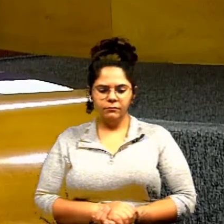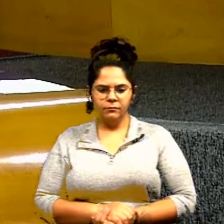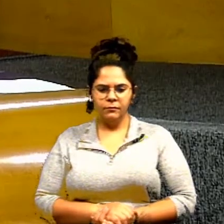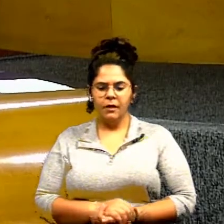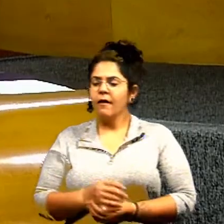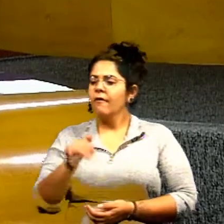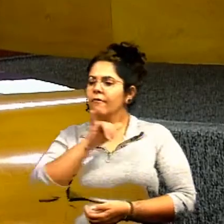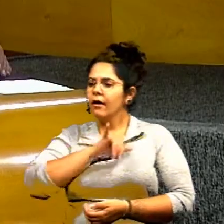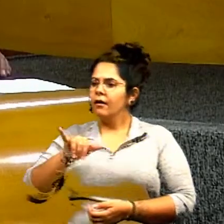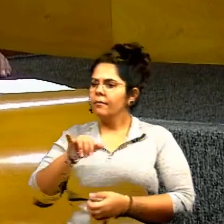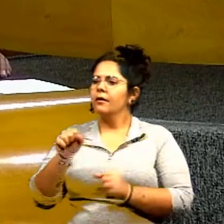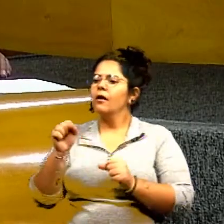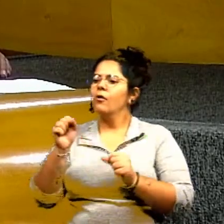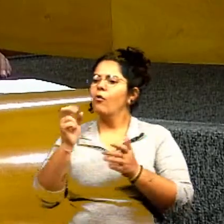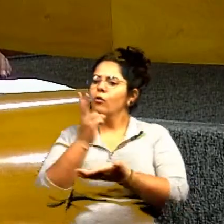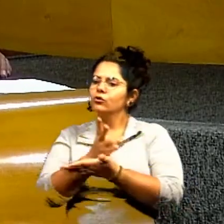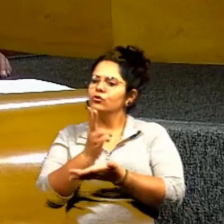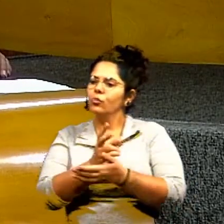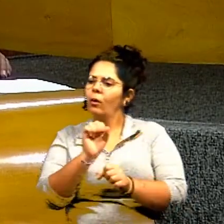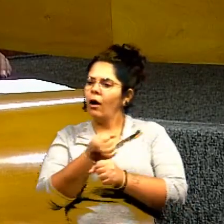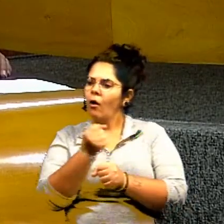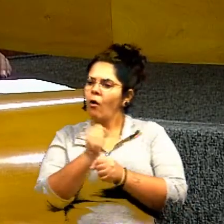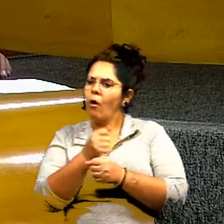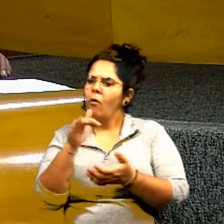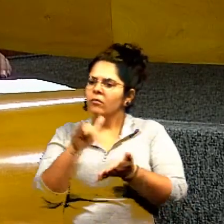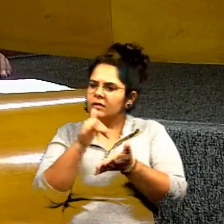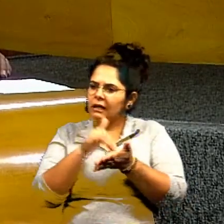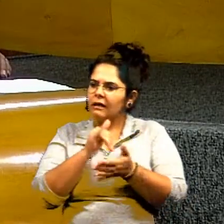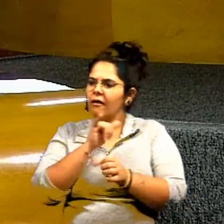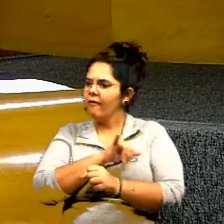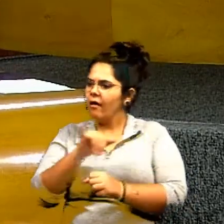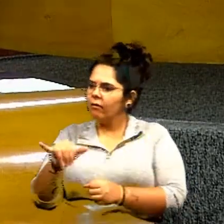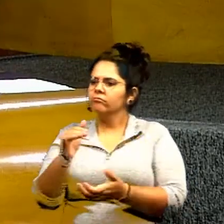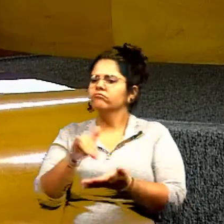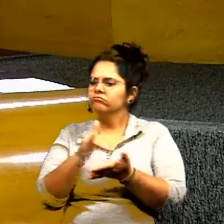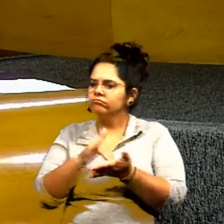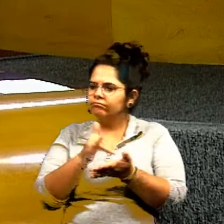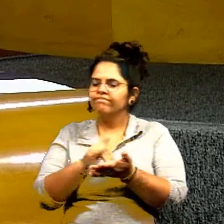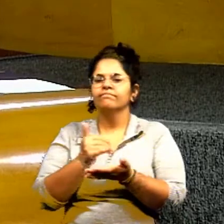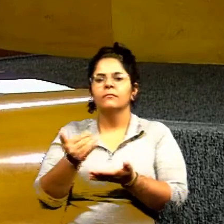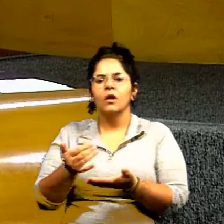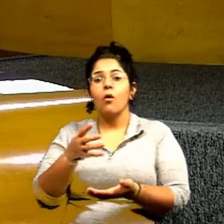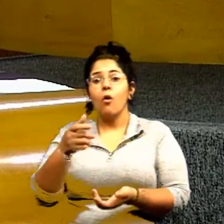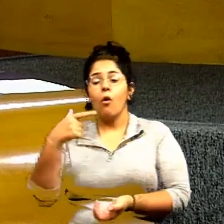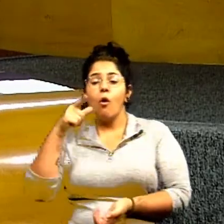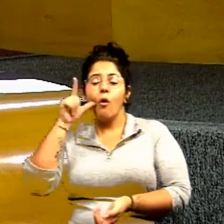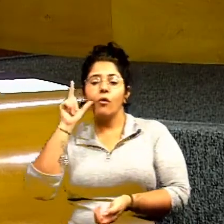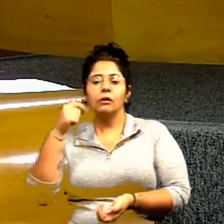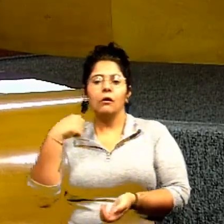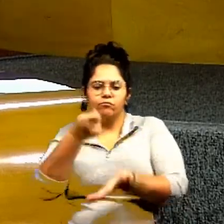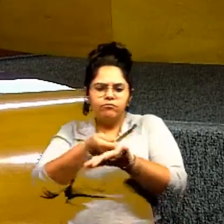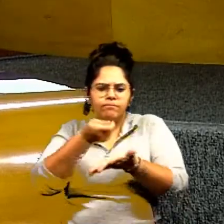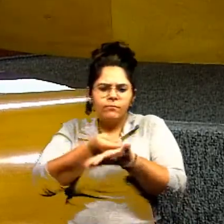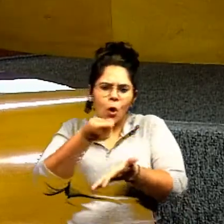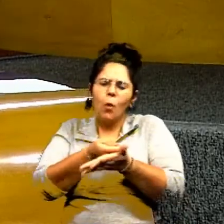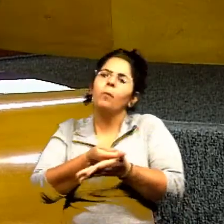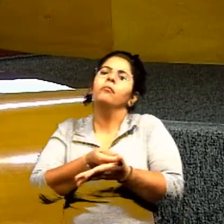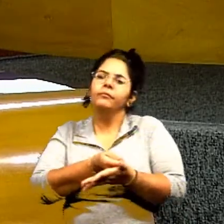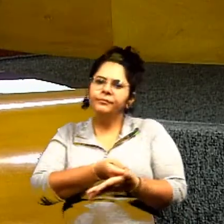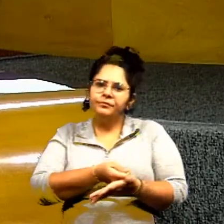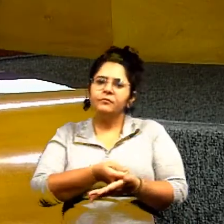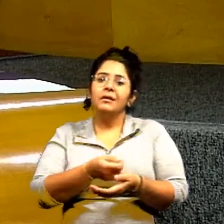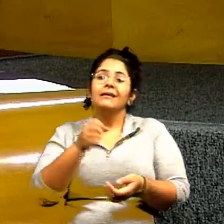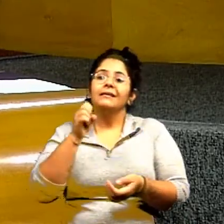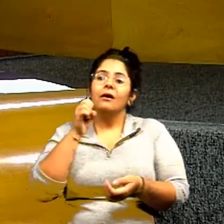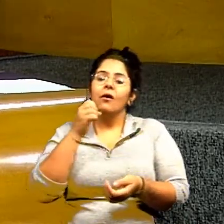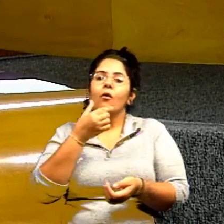para fazer a obra. Falei que o Samuel não tem nada disso, Paulo, ninguém nunca me falou nada. E eu cobrei isso dele ontem. Homem que passa dos